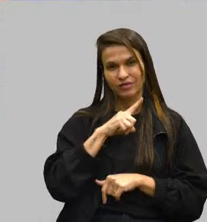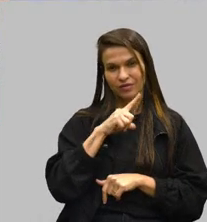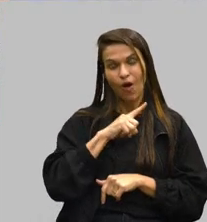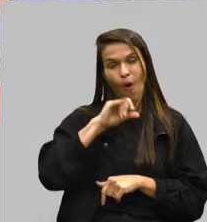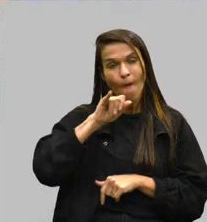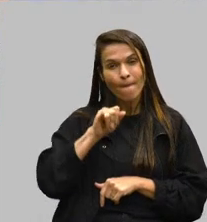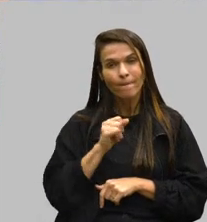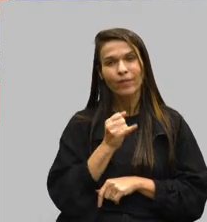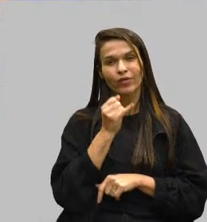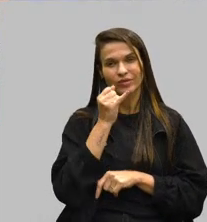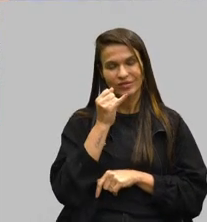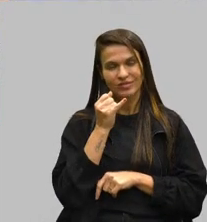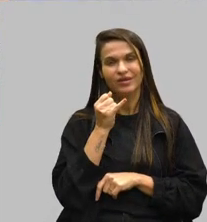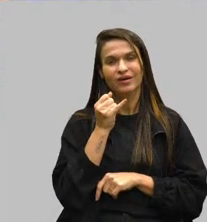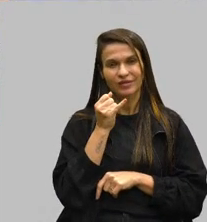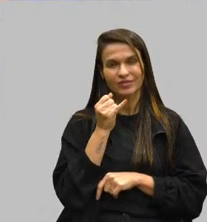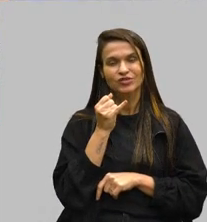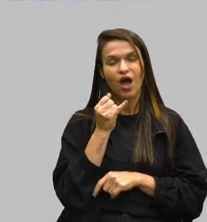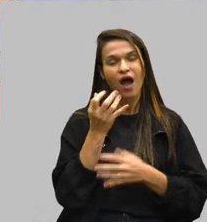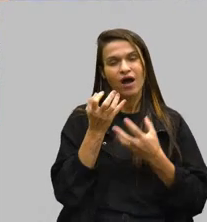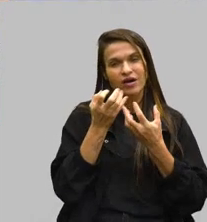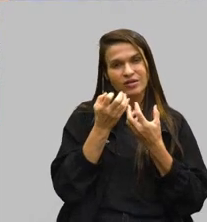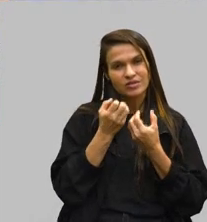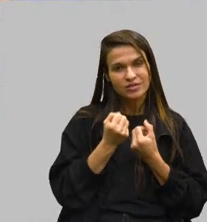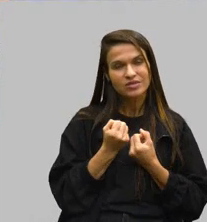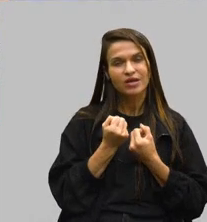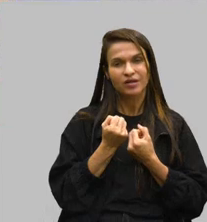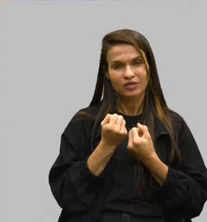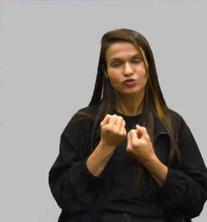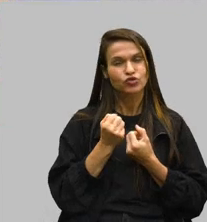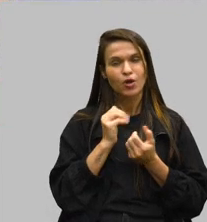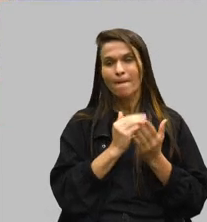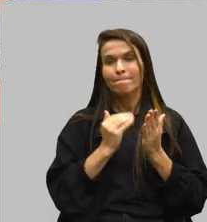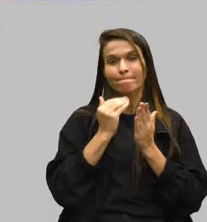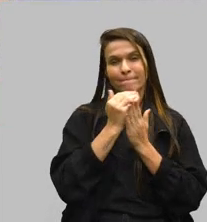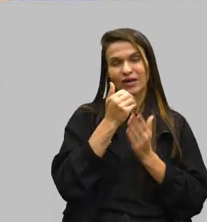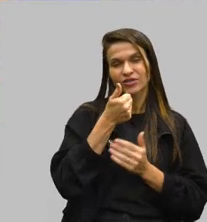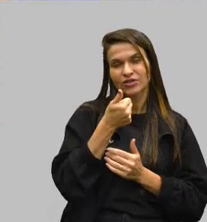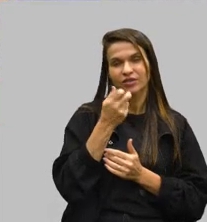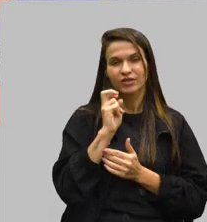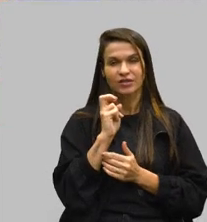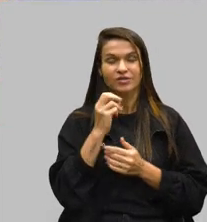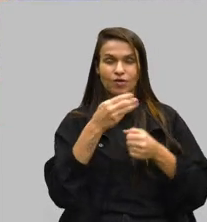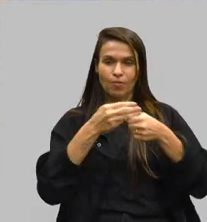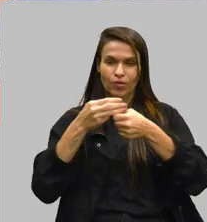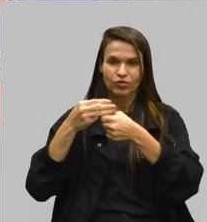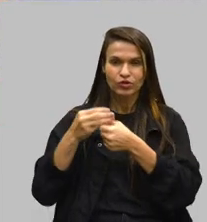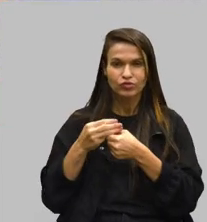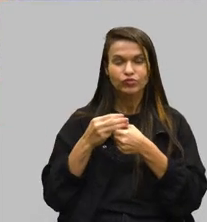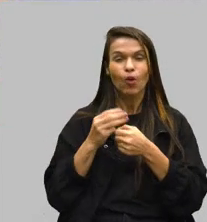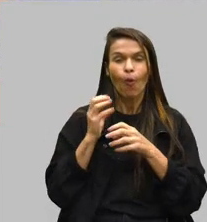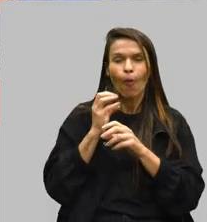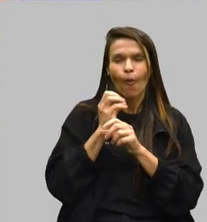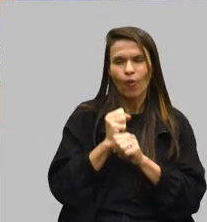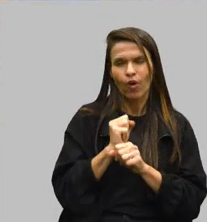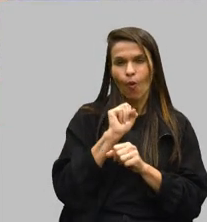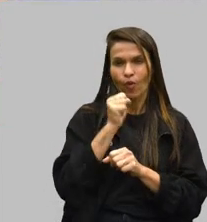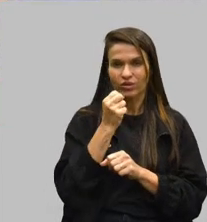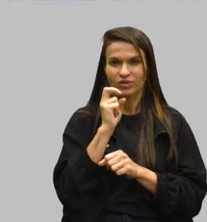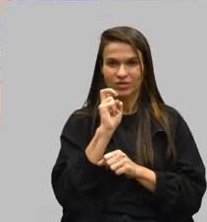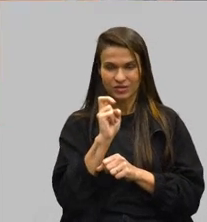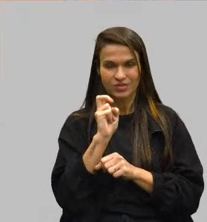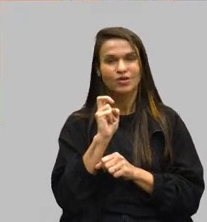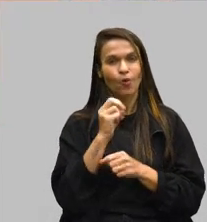oportunidade de estar aceitando a adesão de mais de 15 municípios, então, nós passamos de 85 municípios que